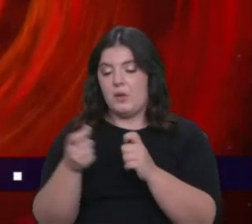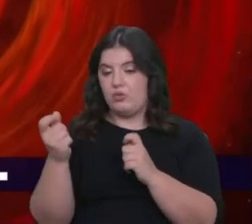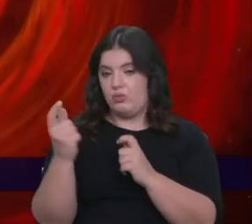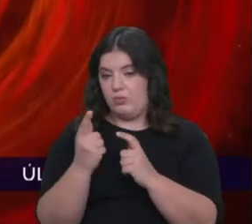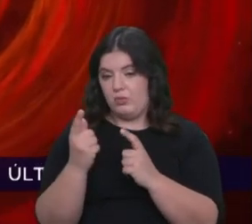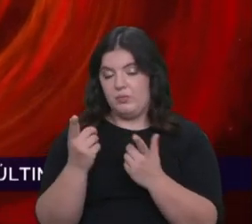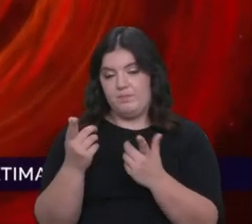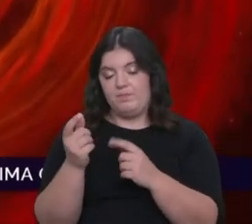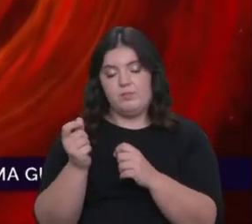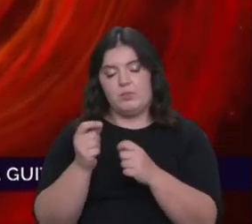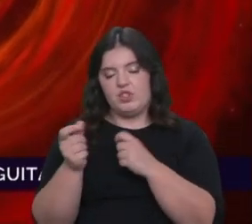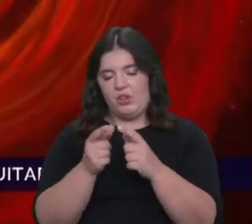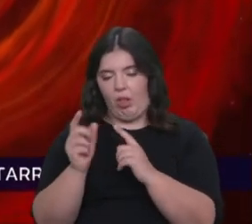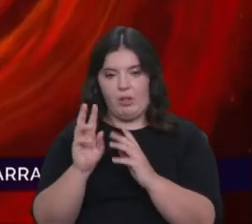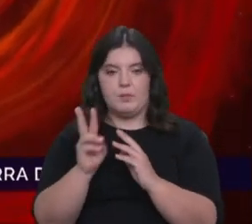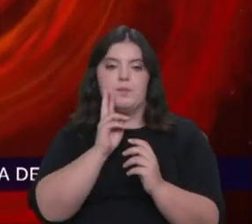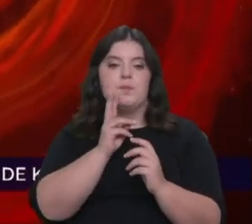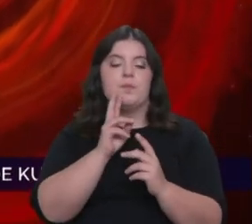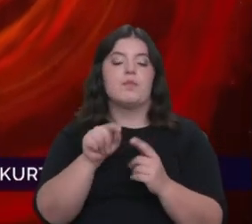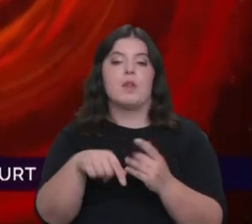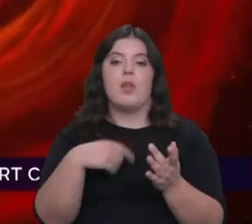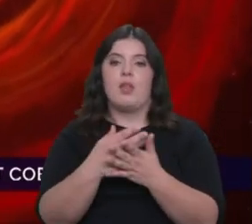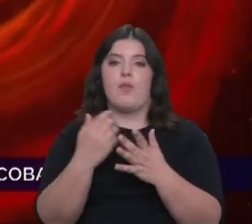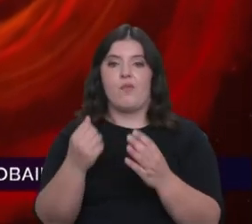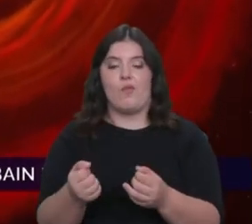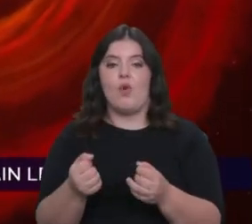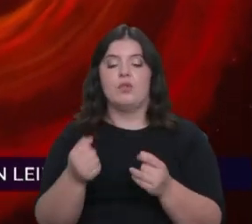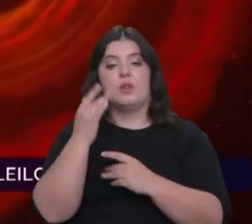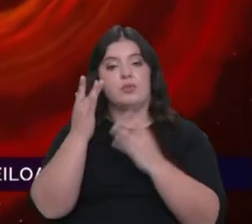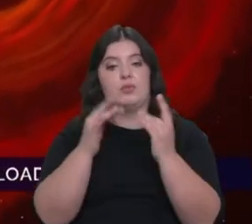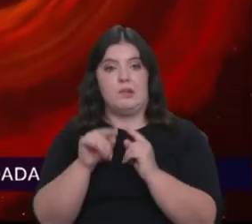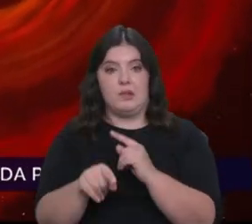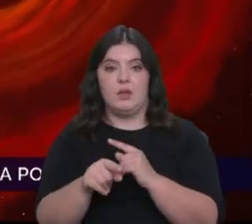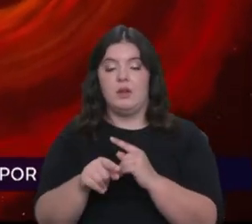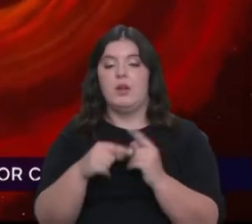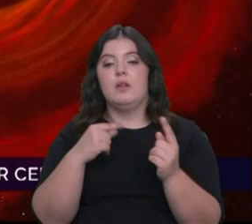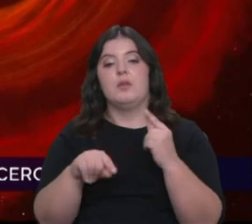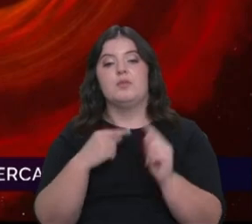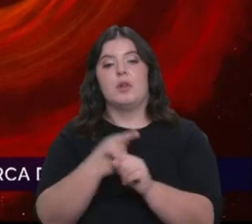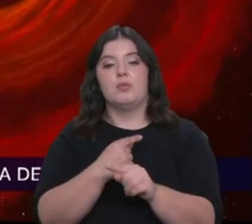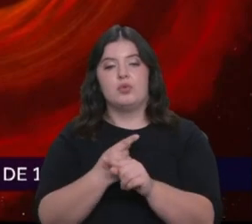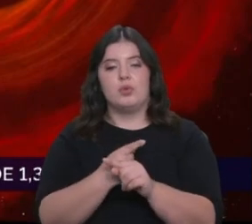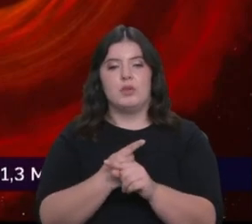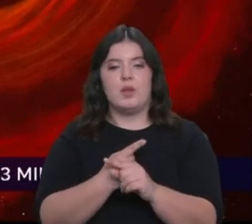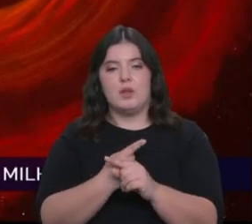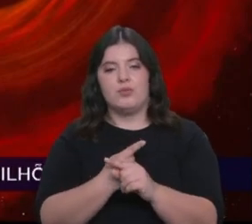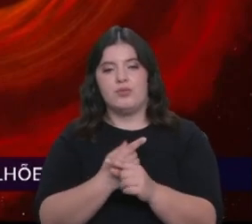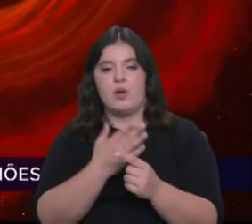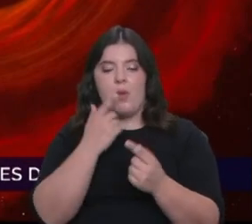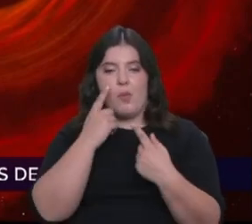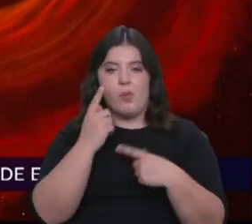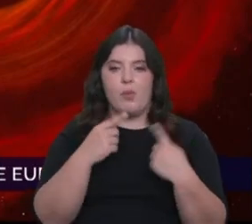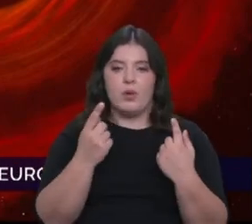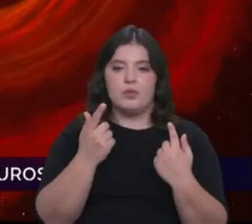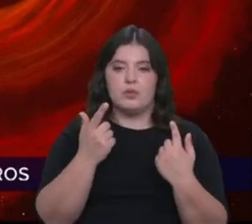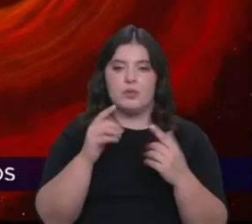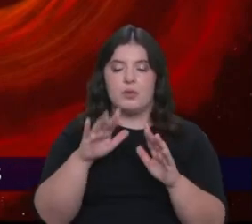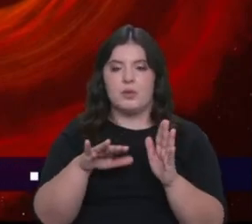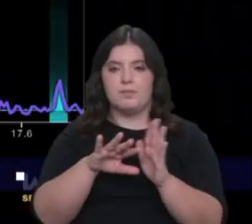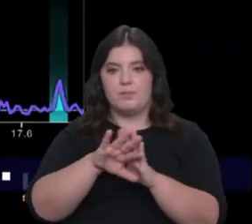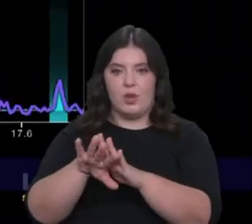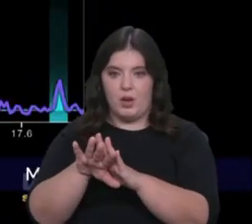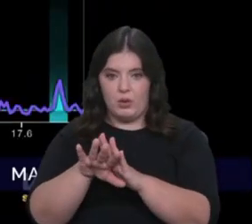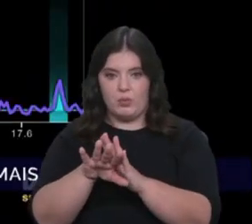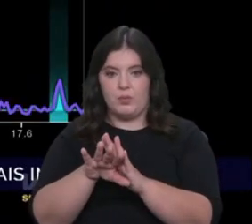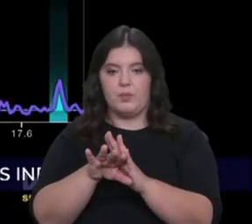E, portanto, completa, fundo, dá força a esta teoria. Temos aqui alguns mistérios pelo meio que nos mostram, sobretudo, este disco do lado direito. Nós